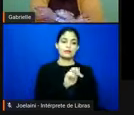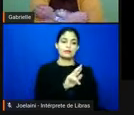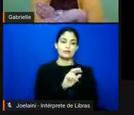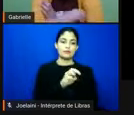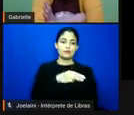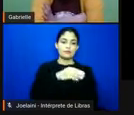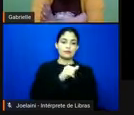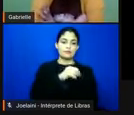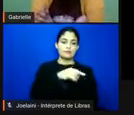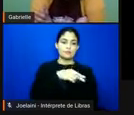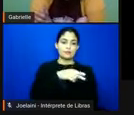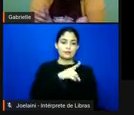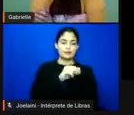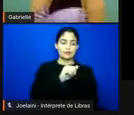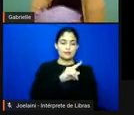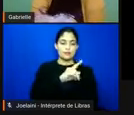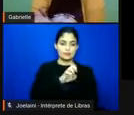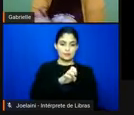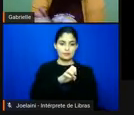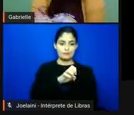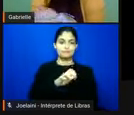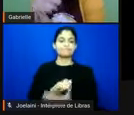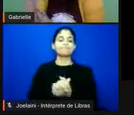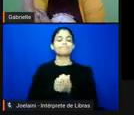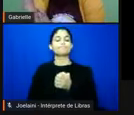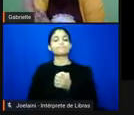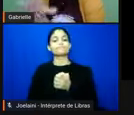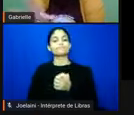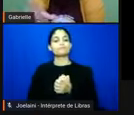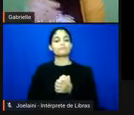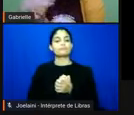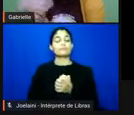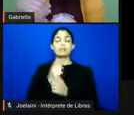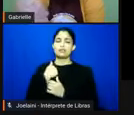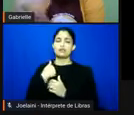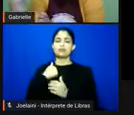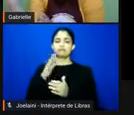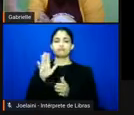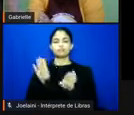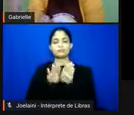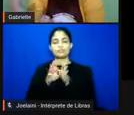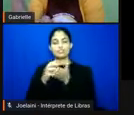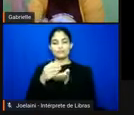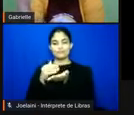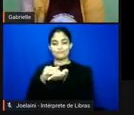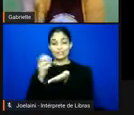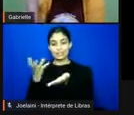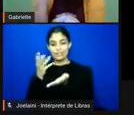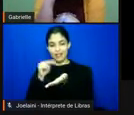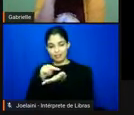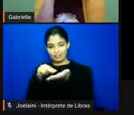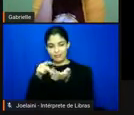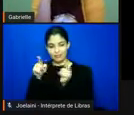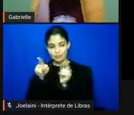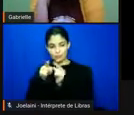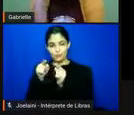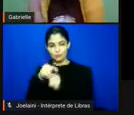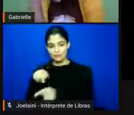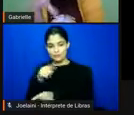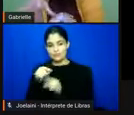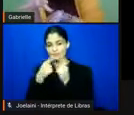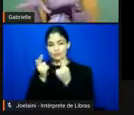pelo Luigi Stil. E aí, eu tinha separado até para ler um trechinho para vocês aqui, mas não vai dar, porque eu já estou no meu tempo.